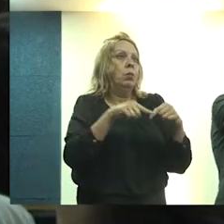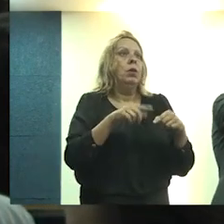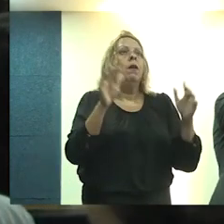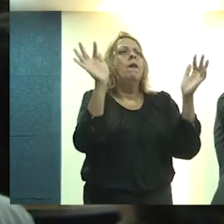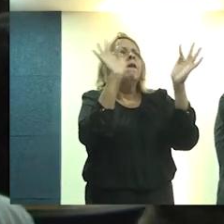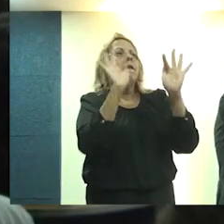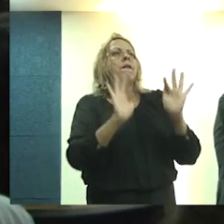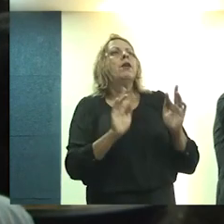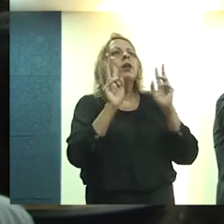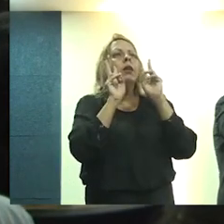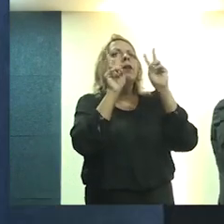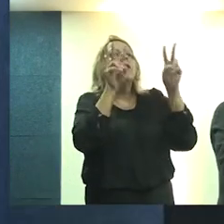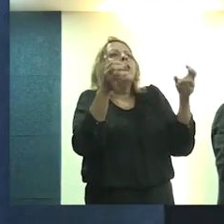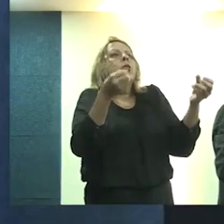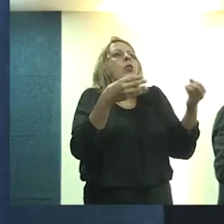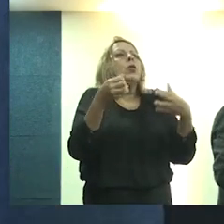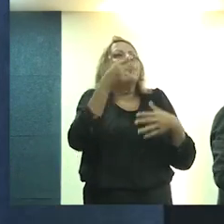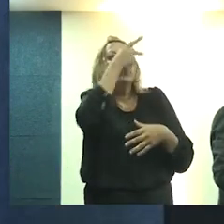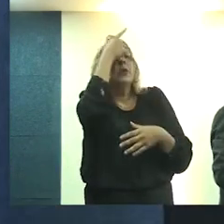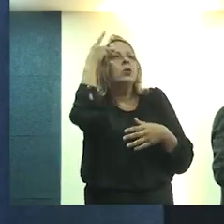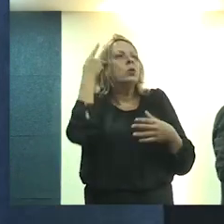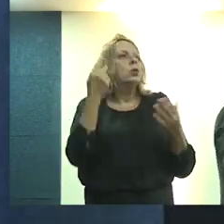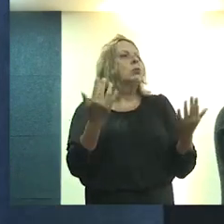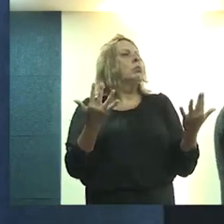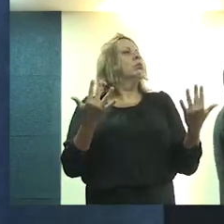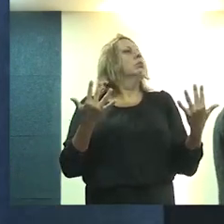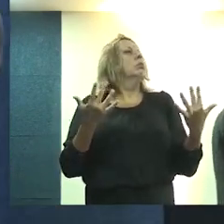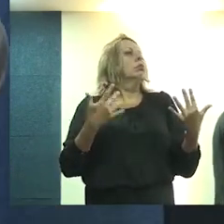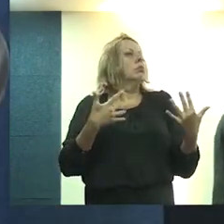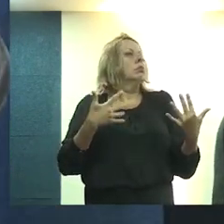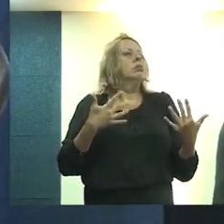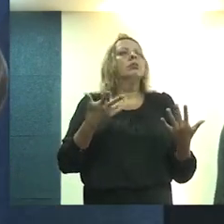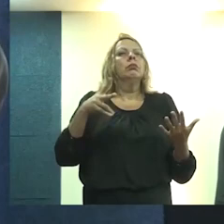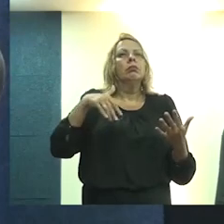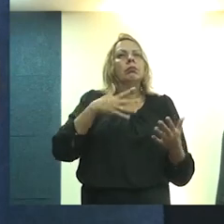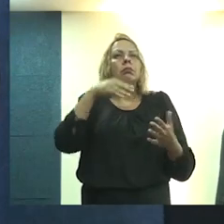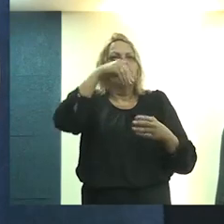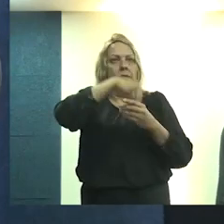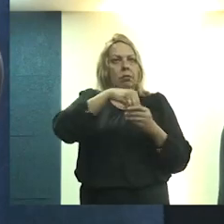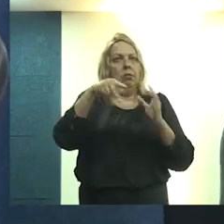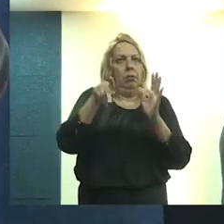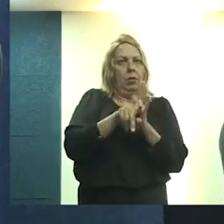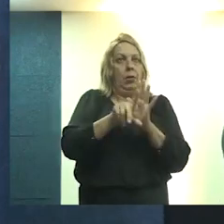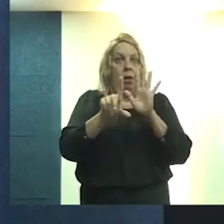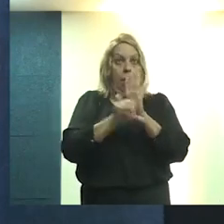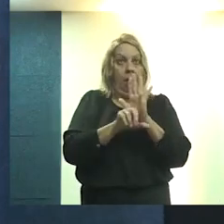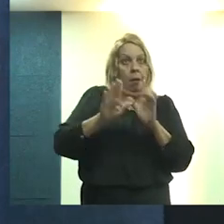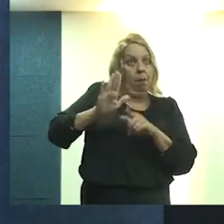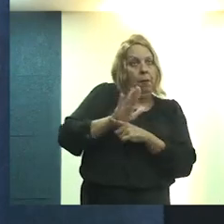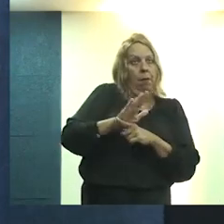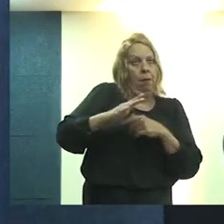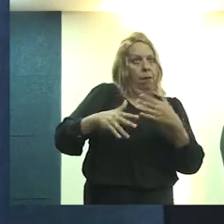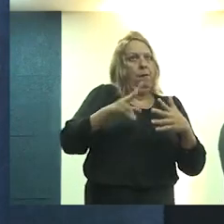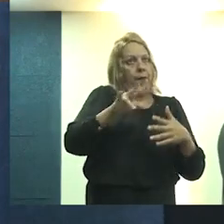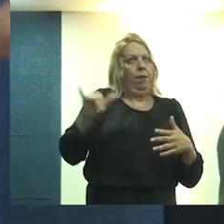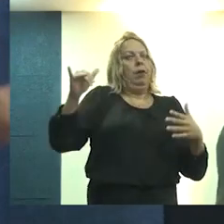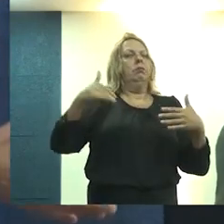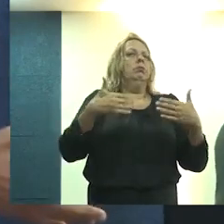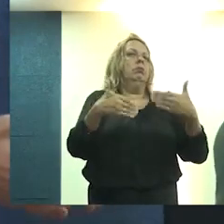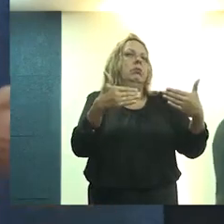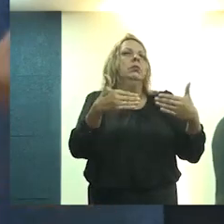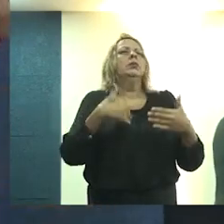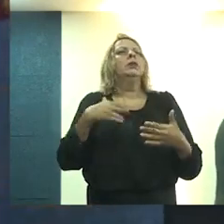fico feliz de ver a nova geração ali na frente, estamos surfando nesse instrumento e que nós vamos levar adiante.